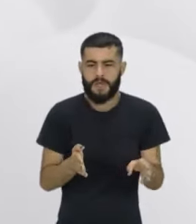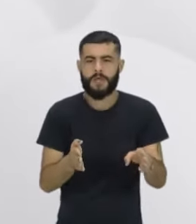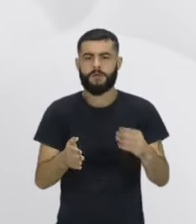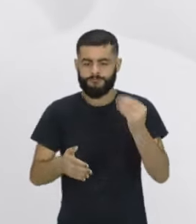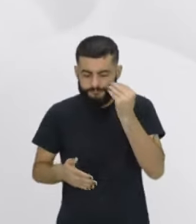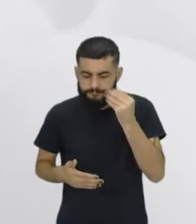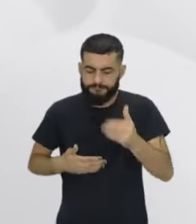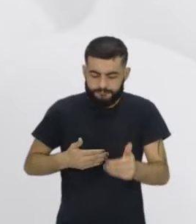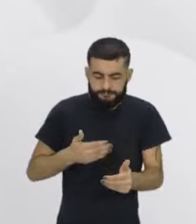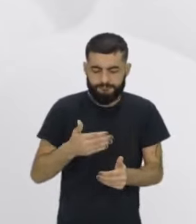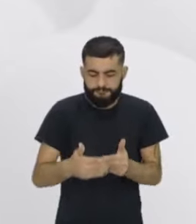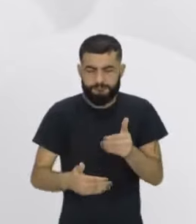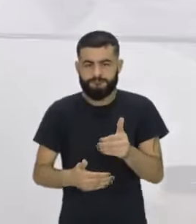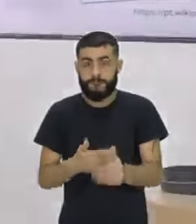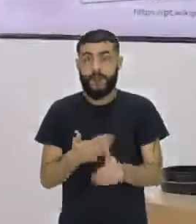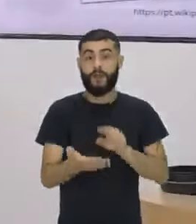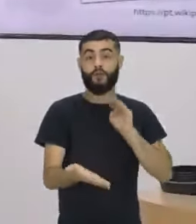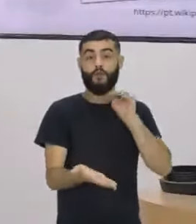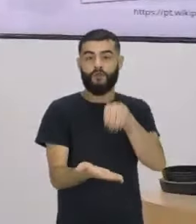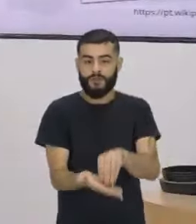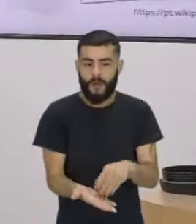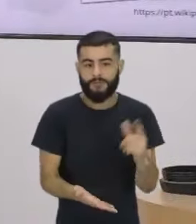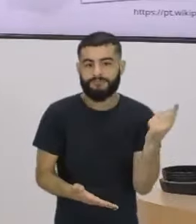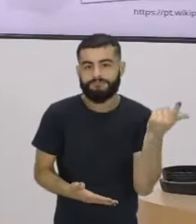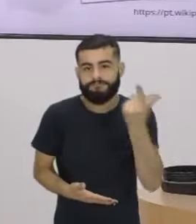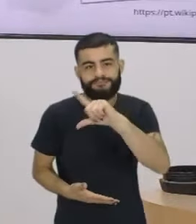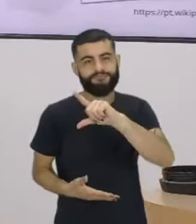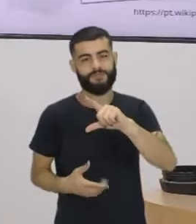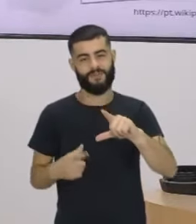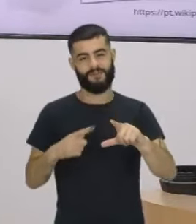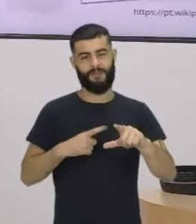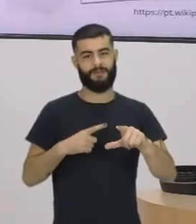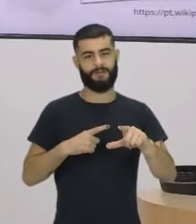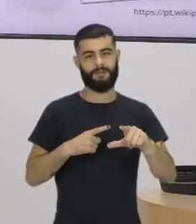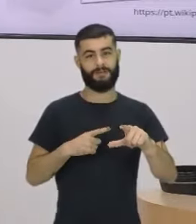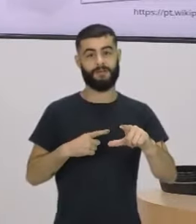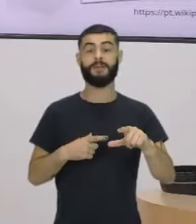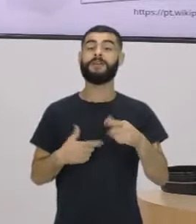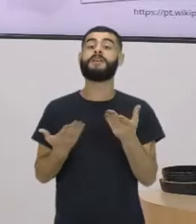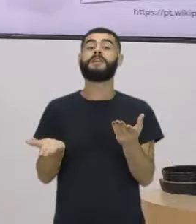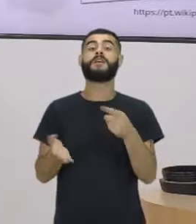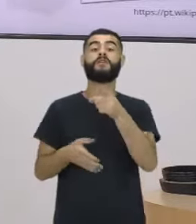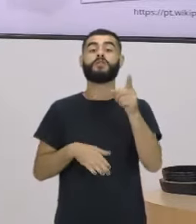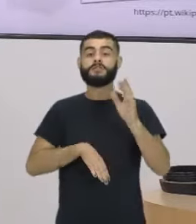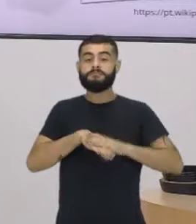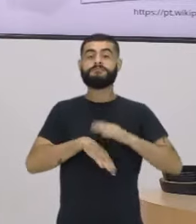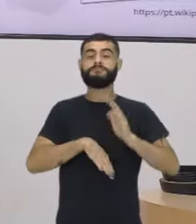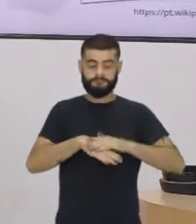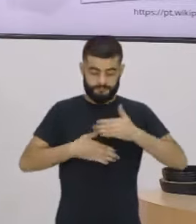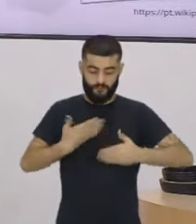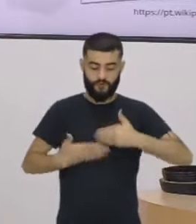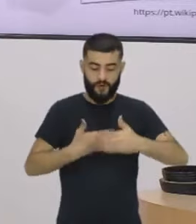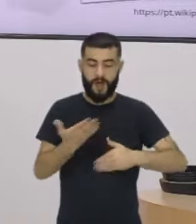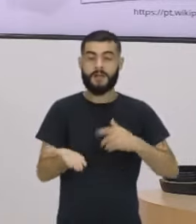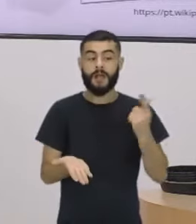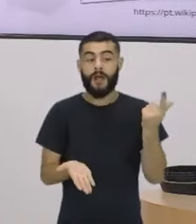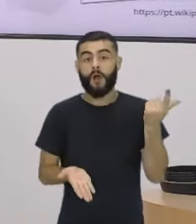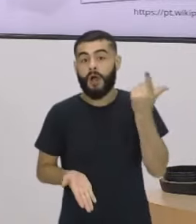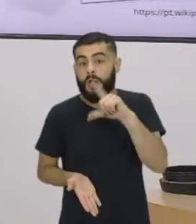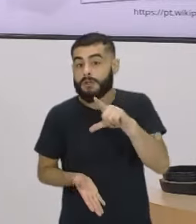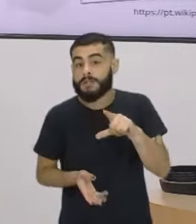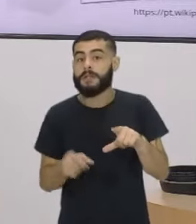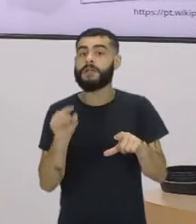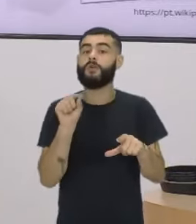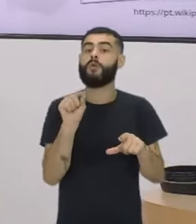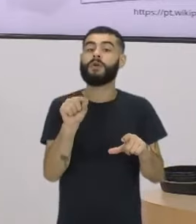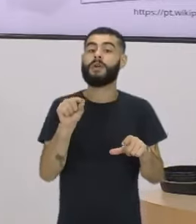terás o que colher. E aí, turma, qual será a colheita de vocês? Quais são os frutos? O que vocês têm aí a